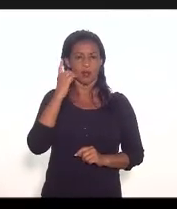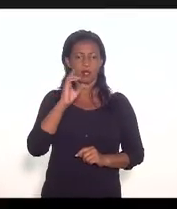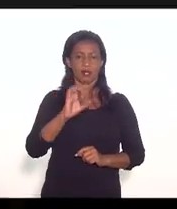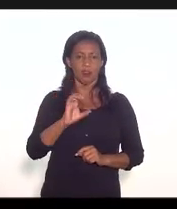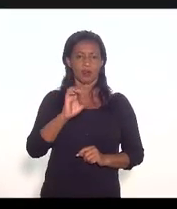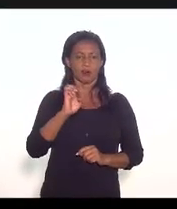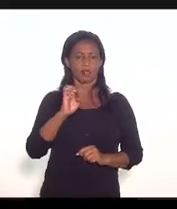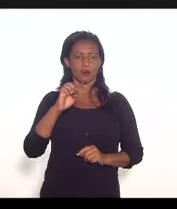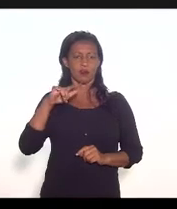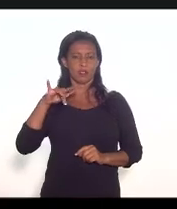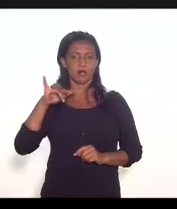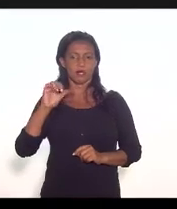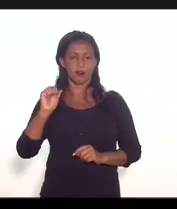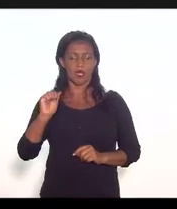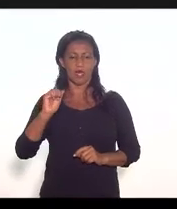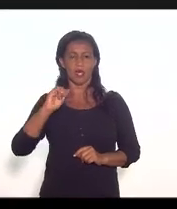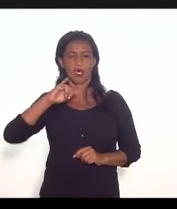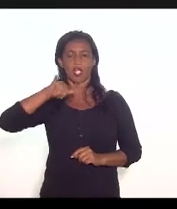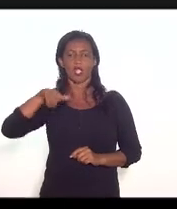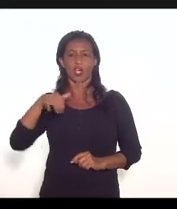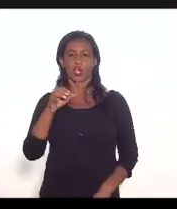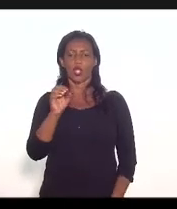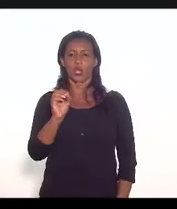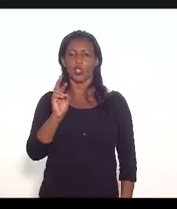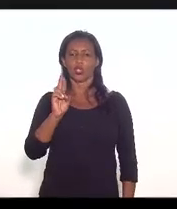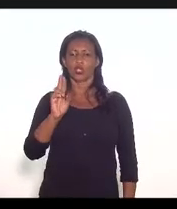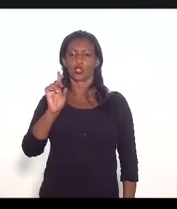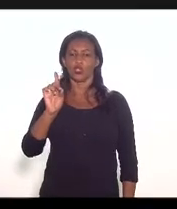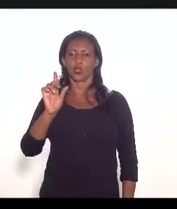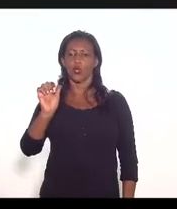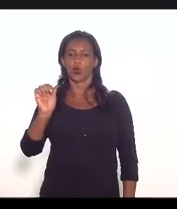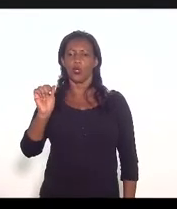a vossa excelência deputada Célia Jordão por favor